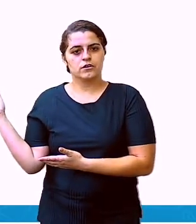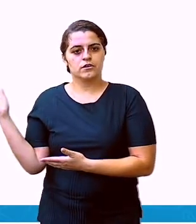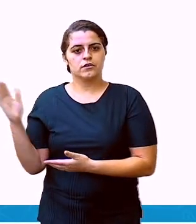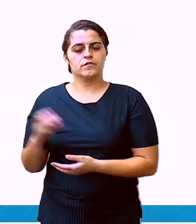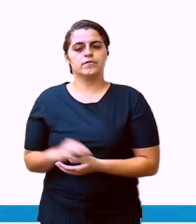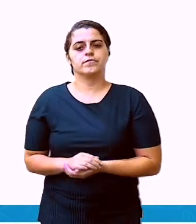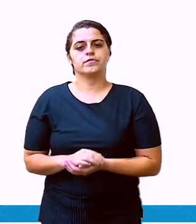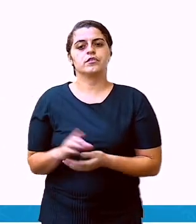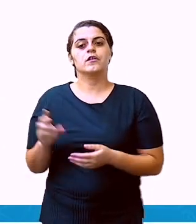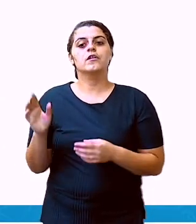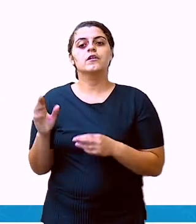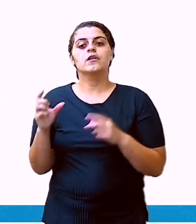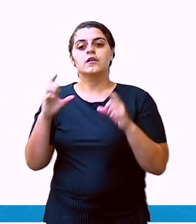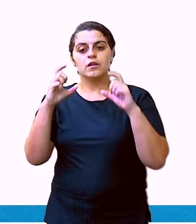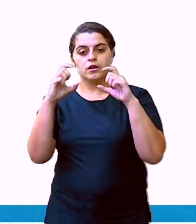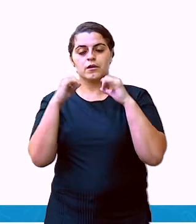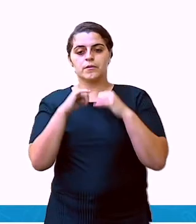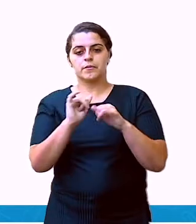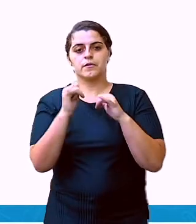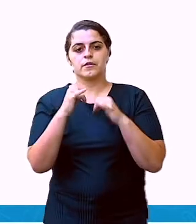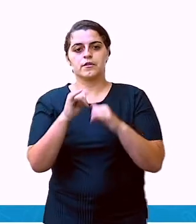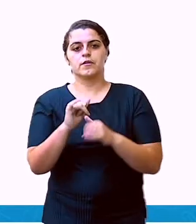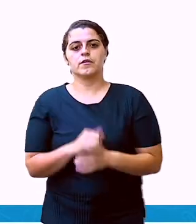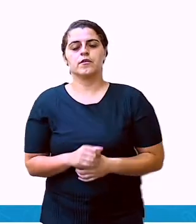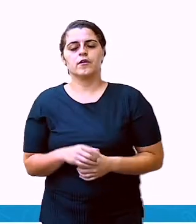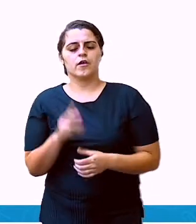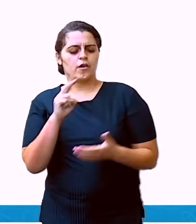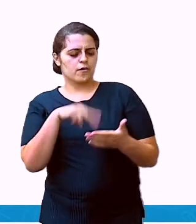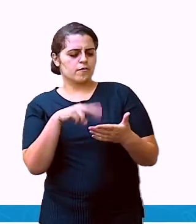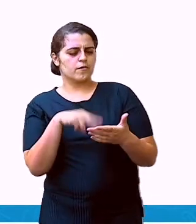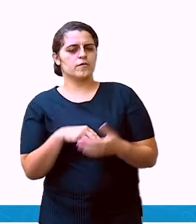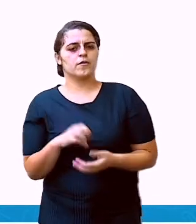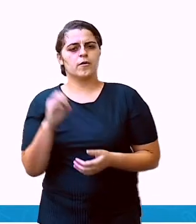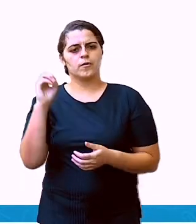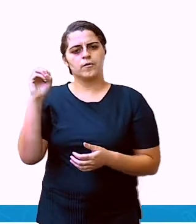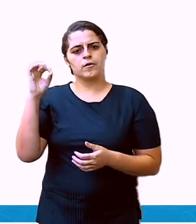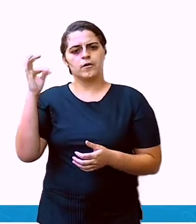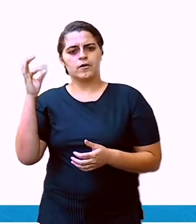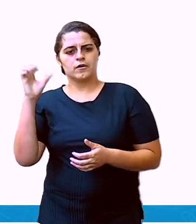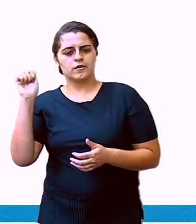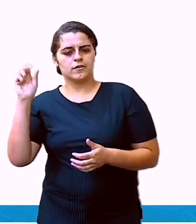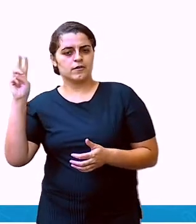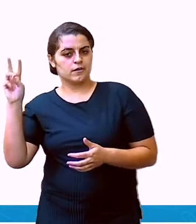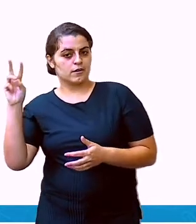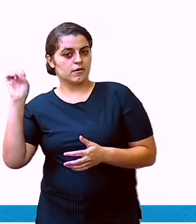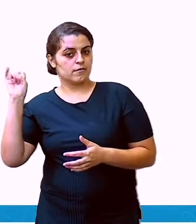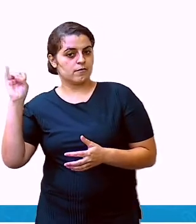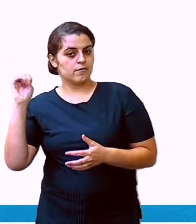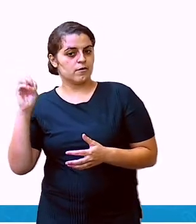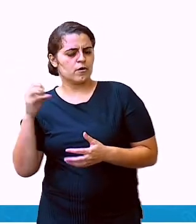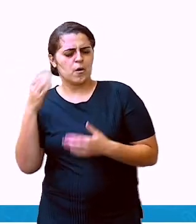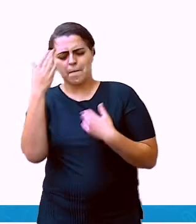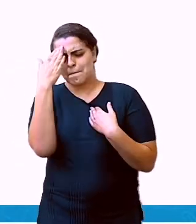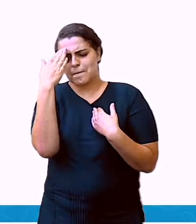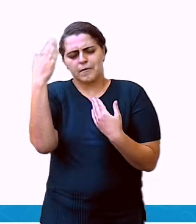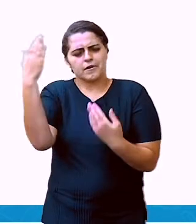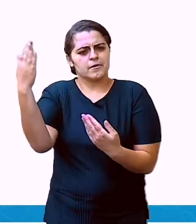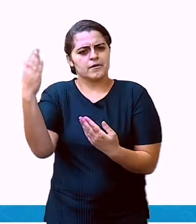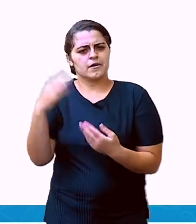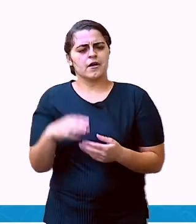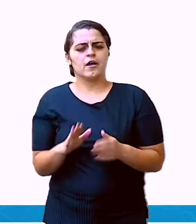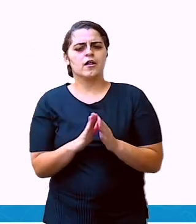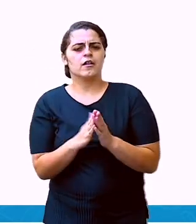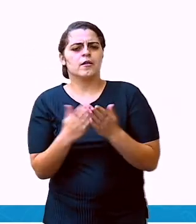Aí está o nosso bilhete. Parte de um bilhete. Eu vou ler para você. Otávio, obrigada pelos